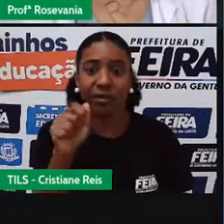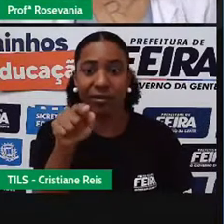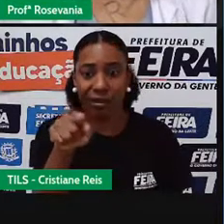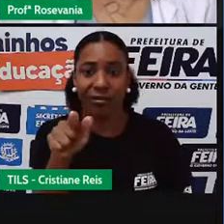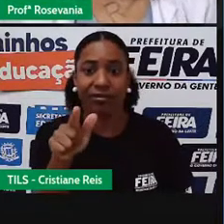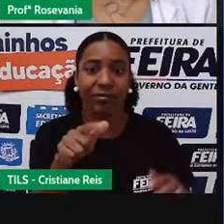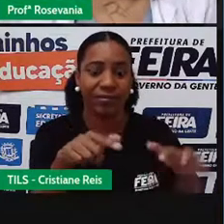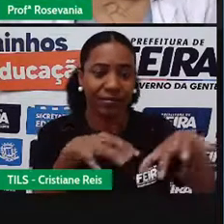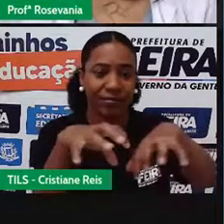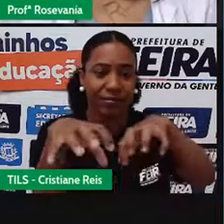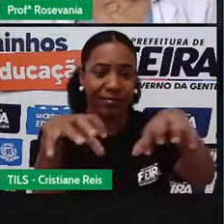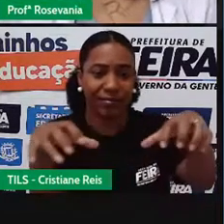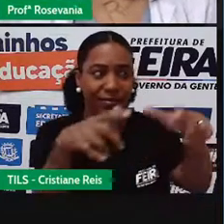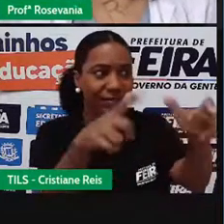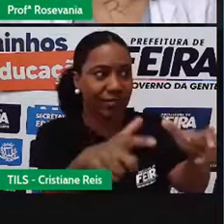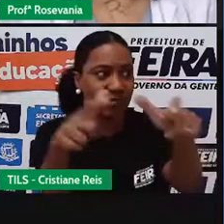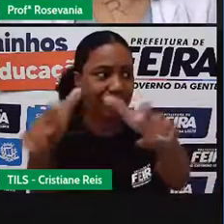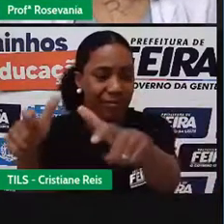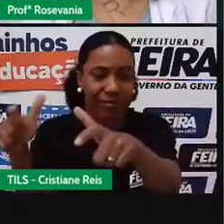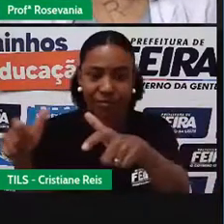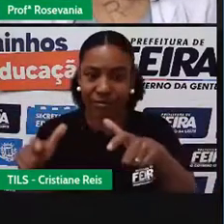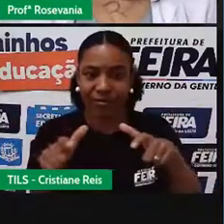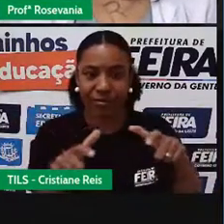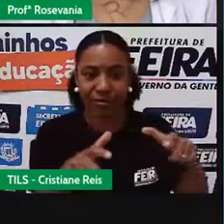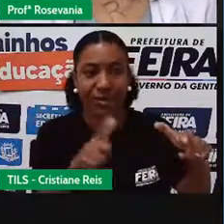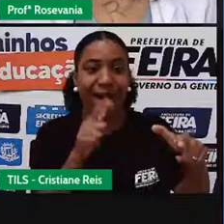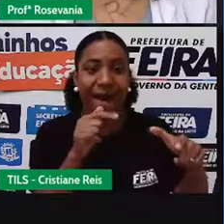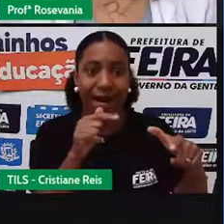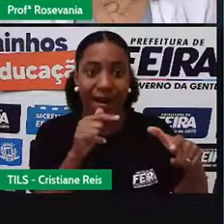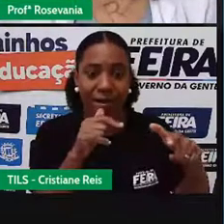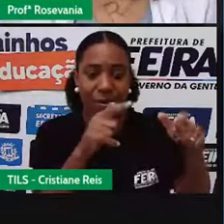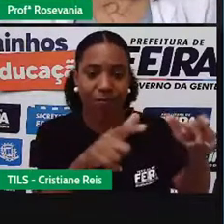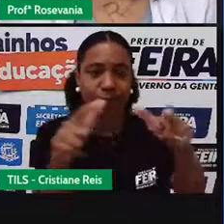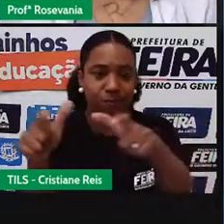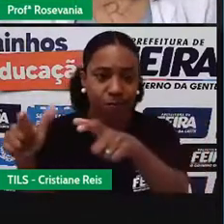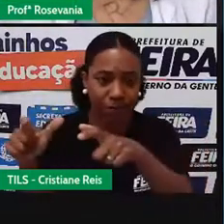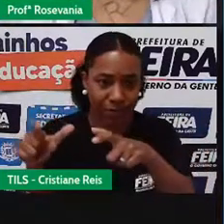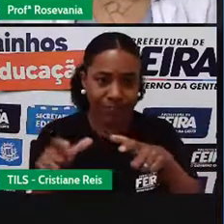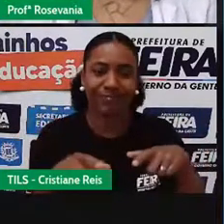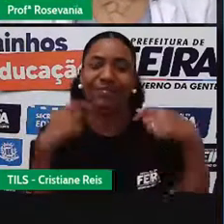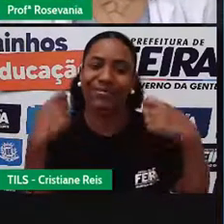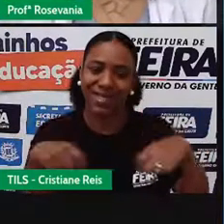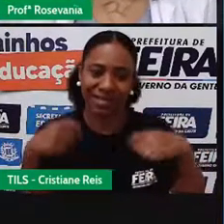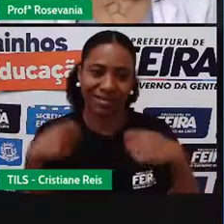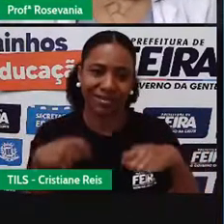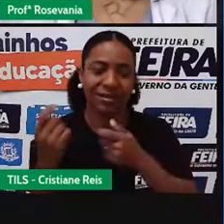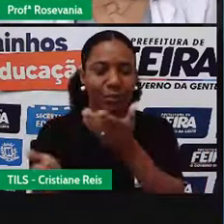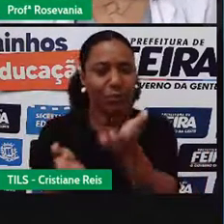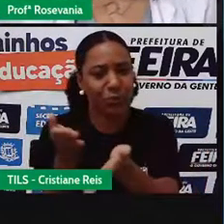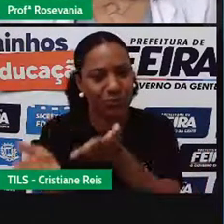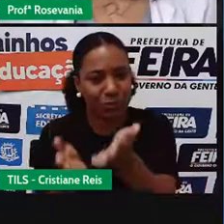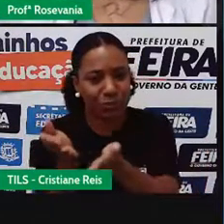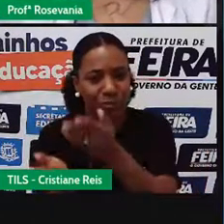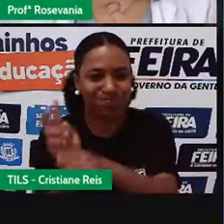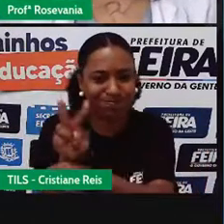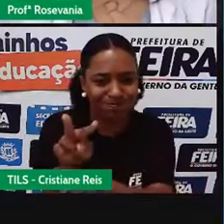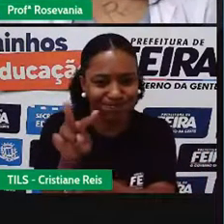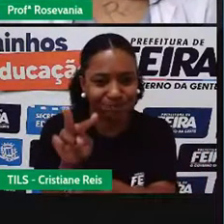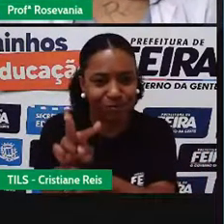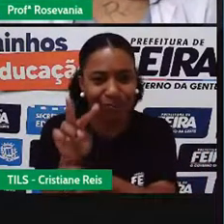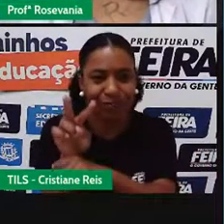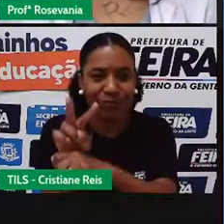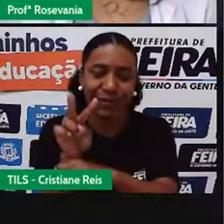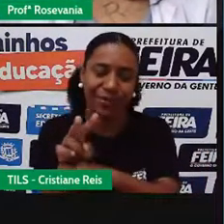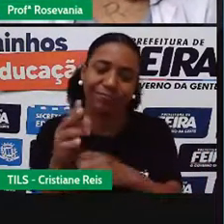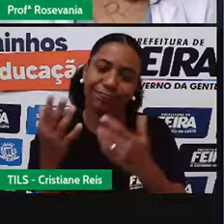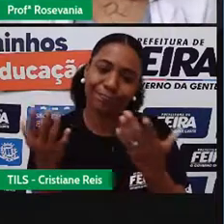do bairro da Conceição, onde você vai perceber que ela precisa mesmo de um tratamento urgente. É uma